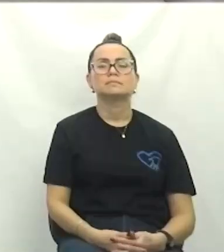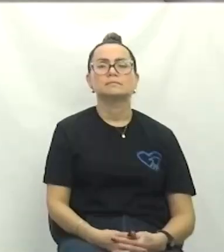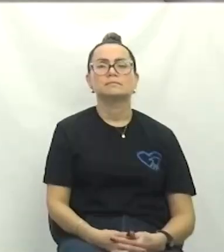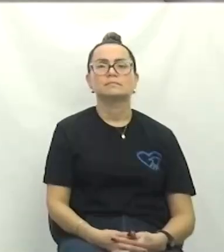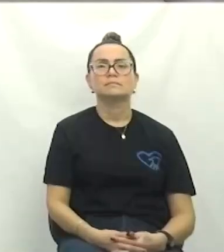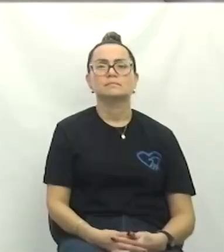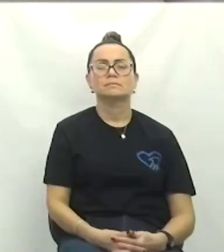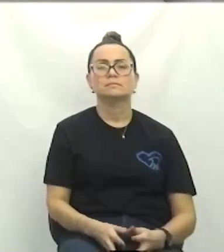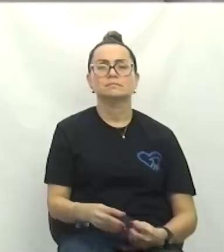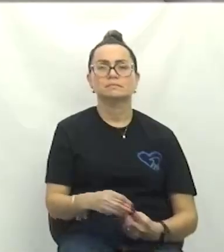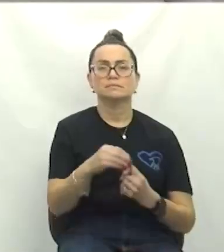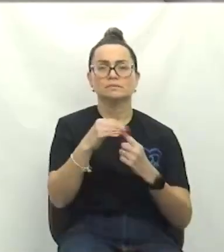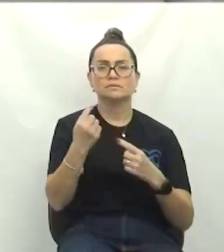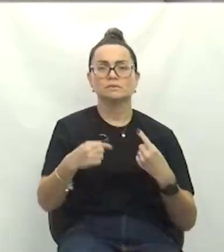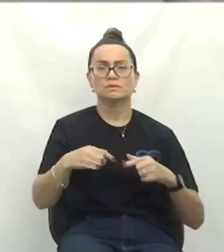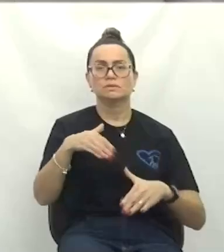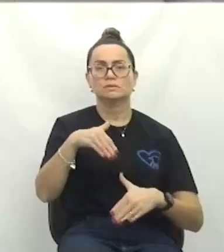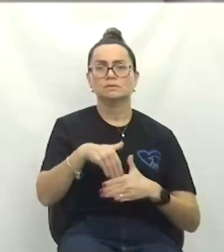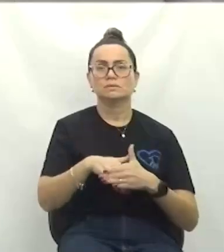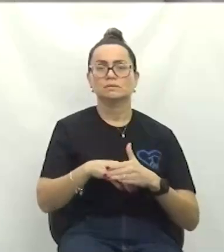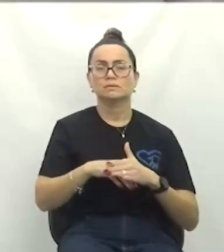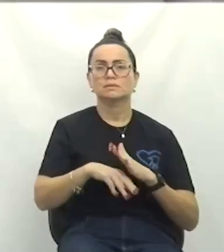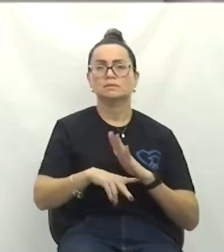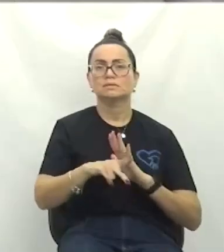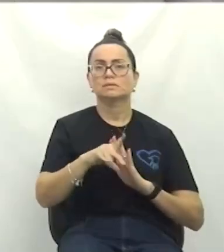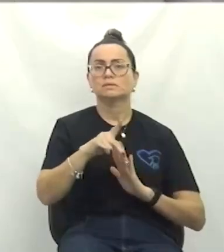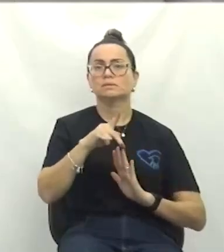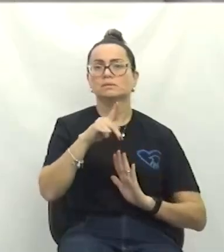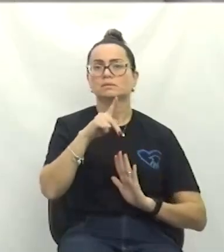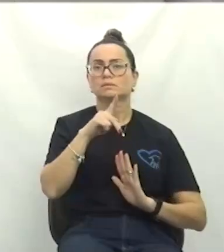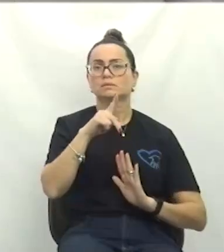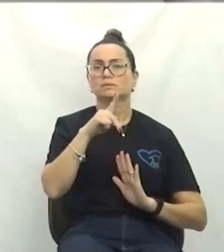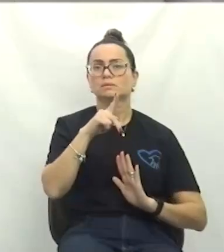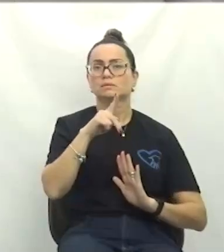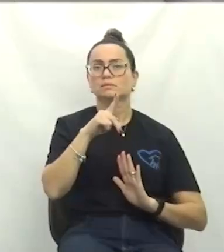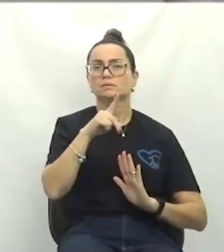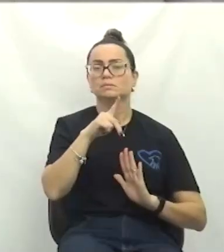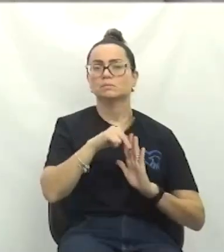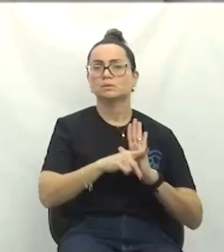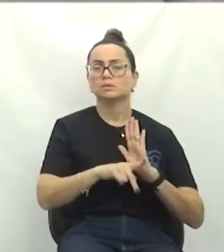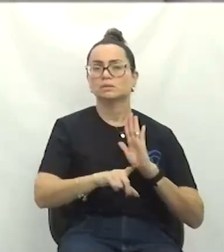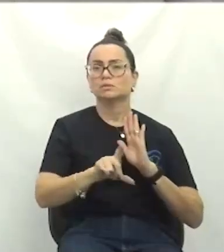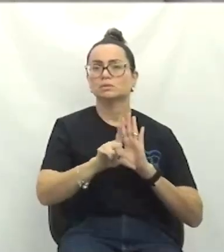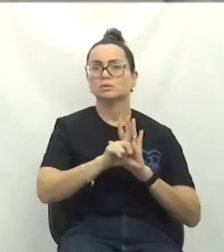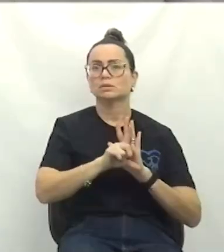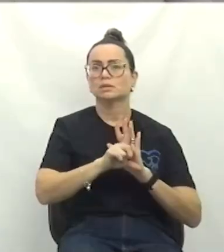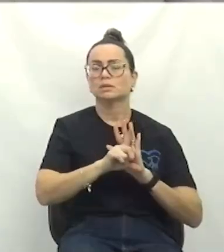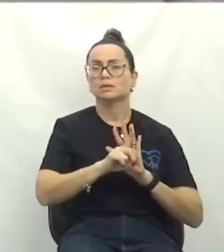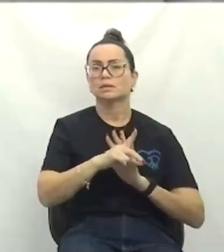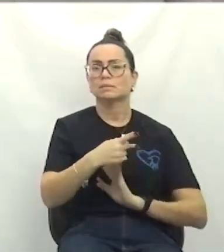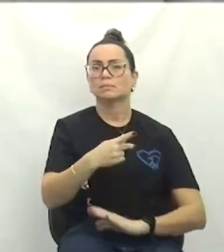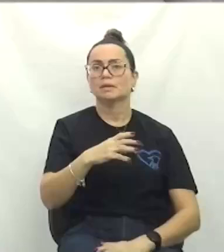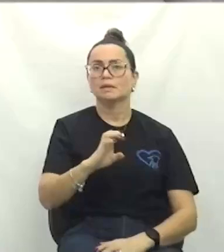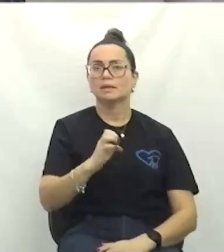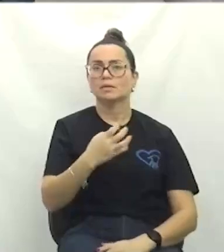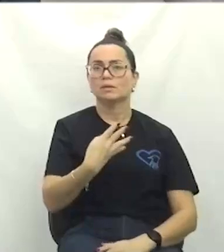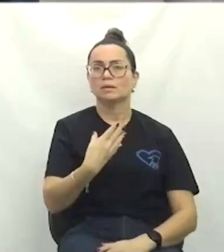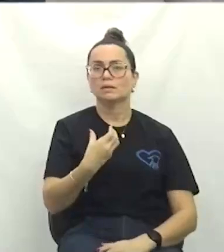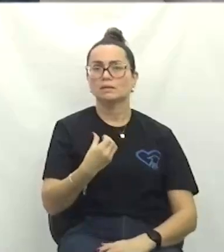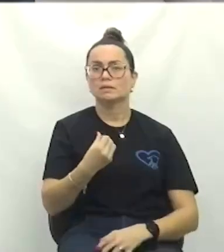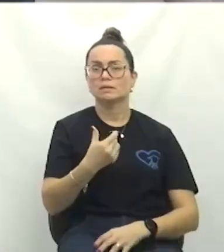Em única discussão e votação, o projeto de lei P.E. 46